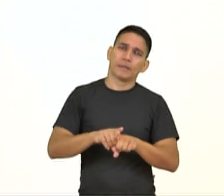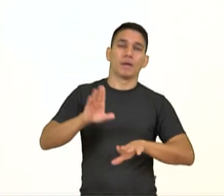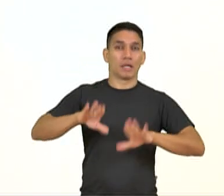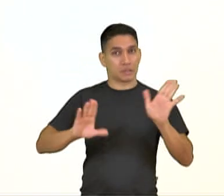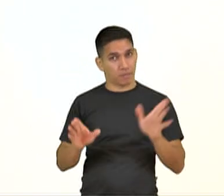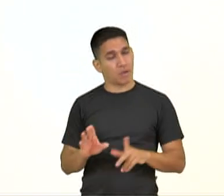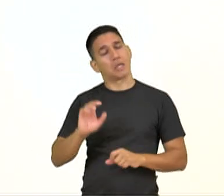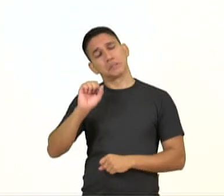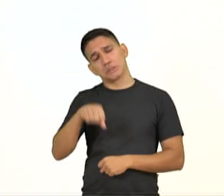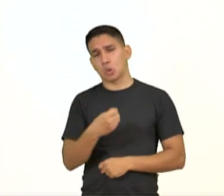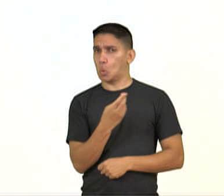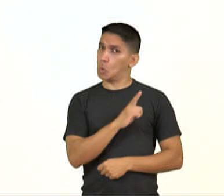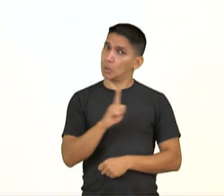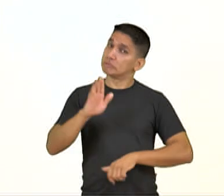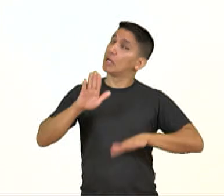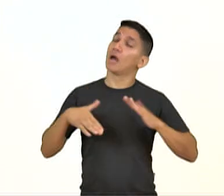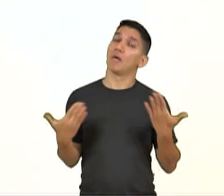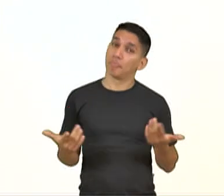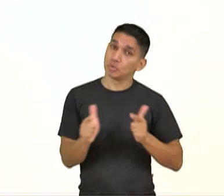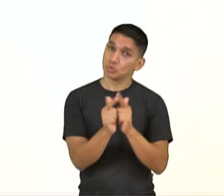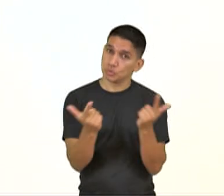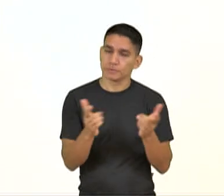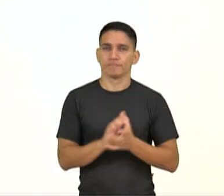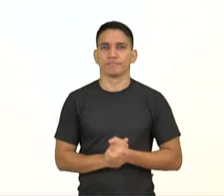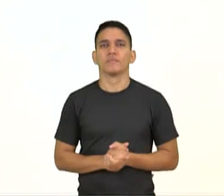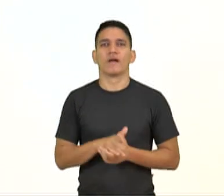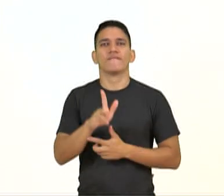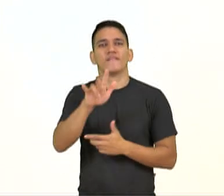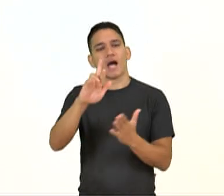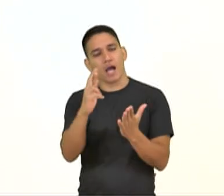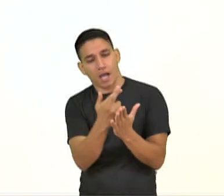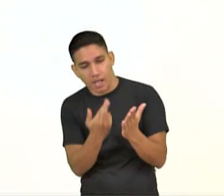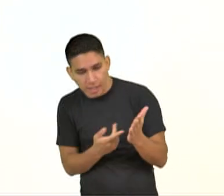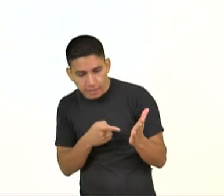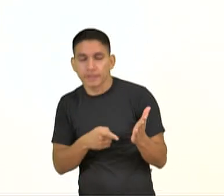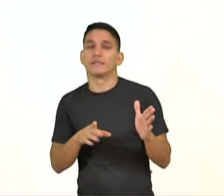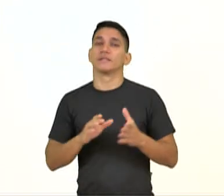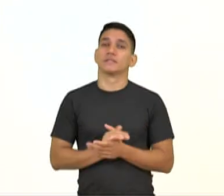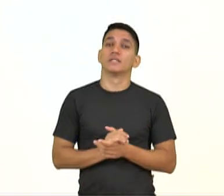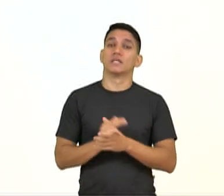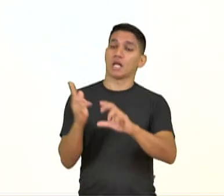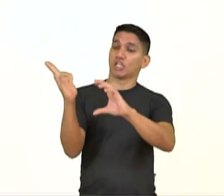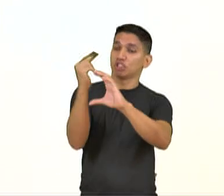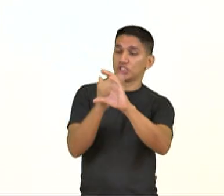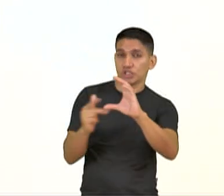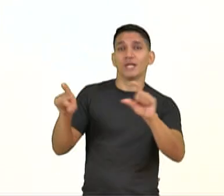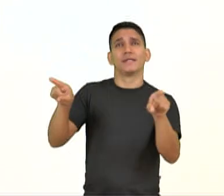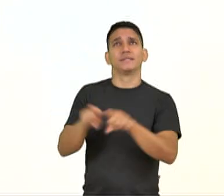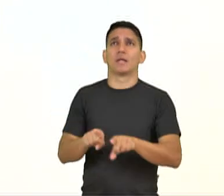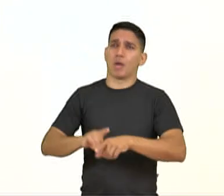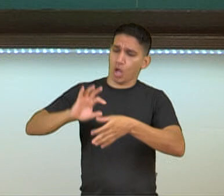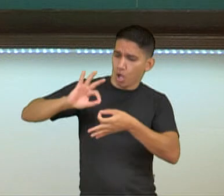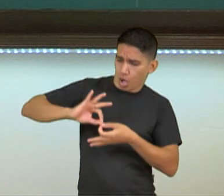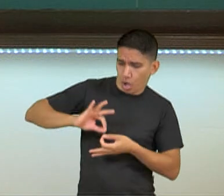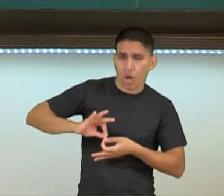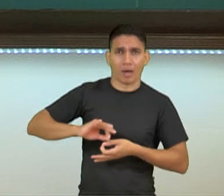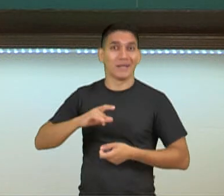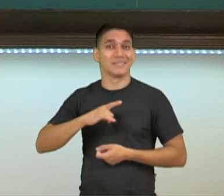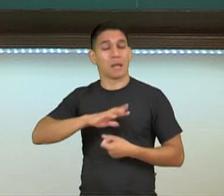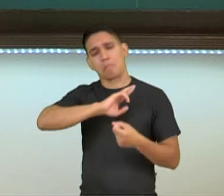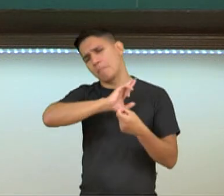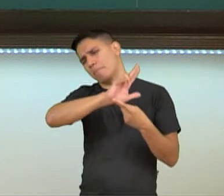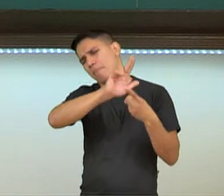ou não em um jornal, também vai aparecer em revista, a charge e o horóscopo. Então, teremos isso